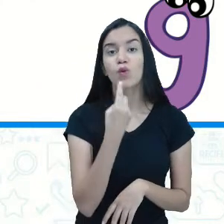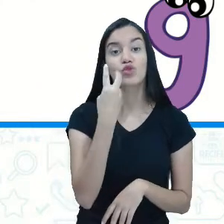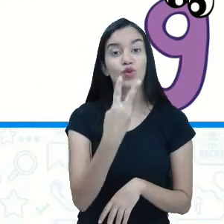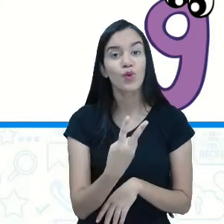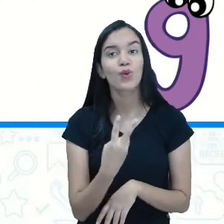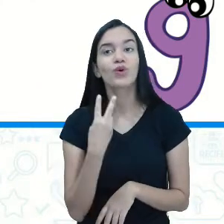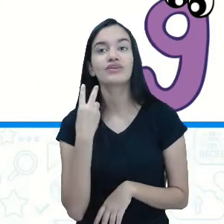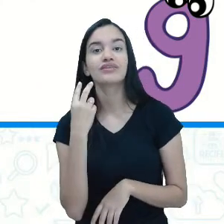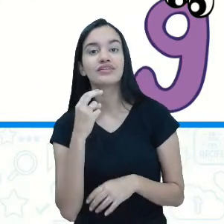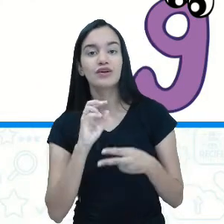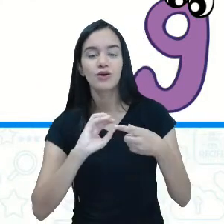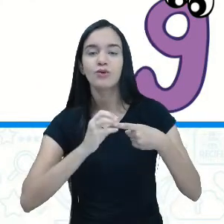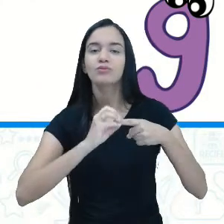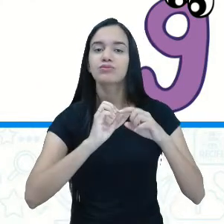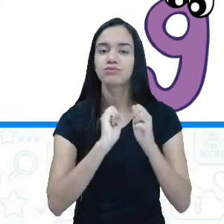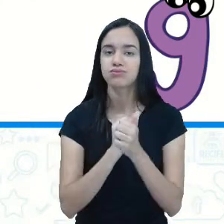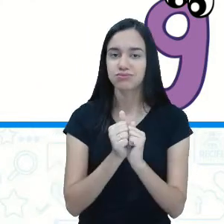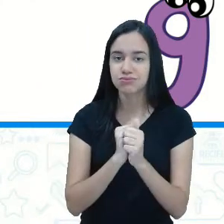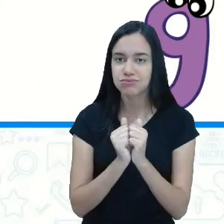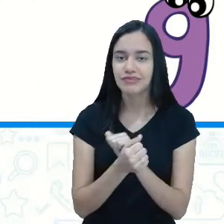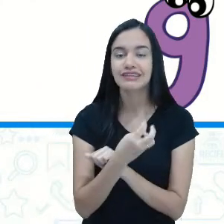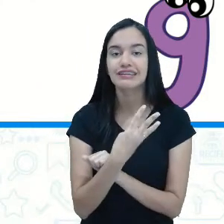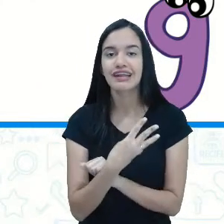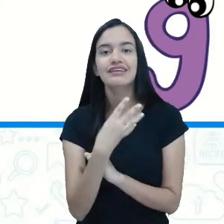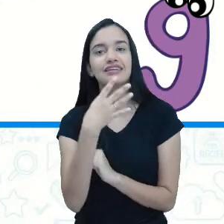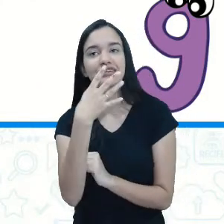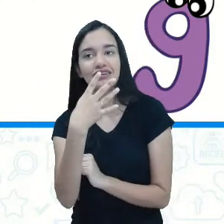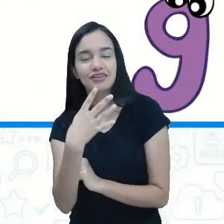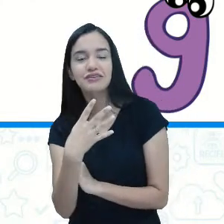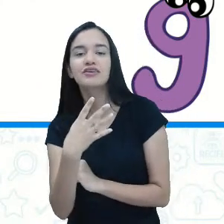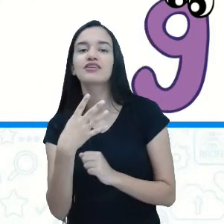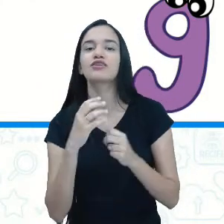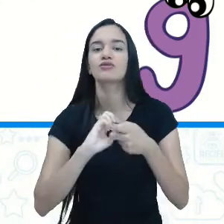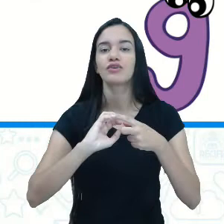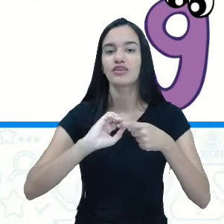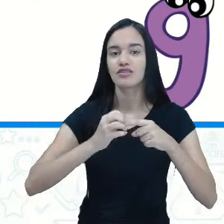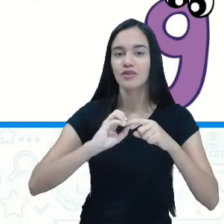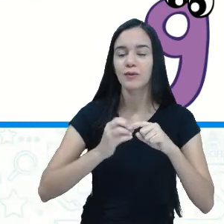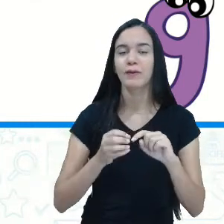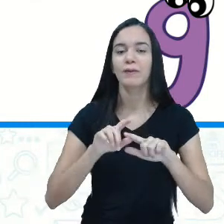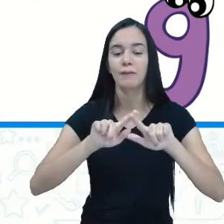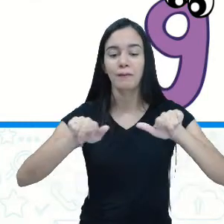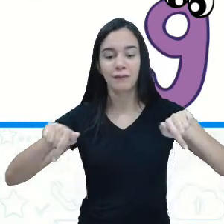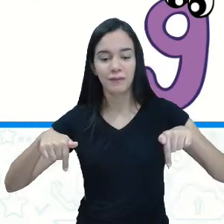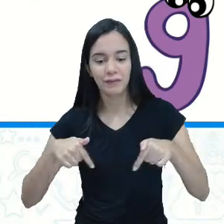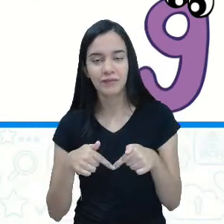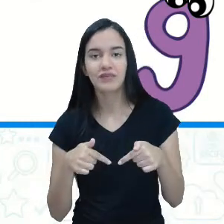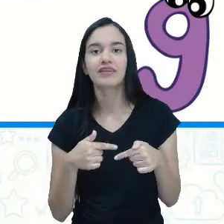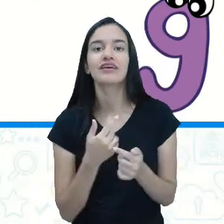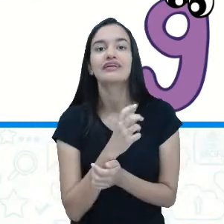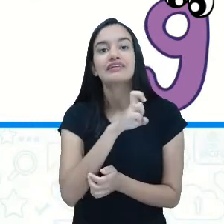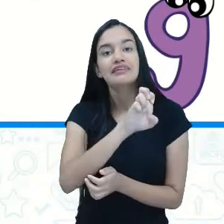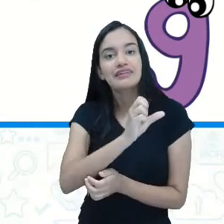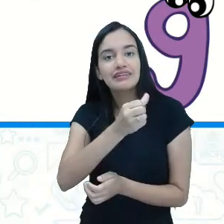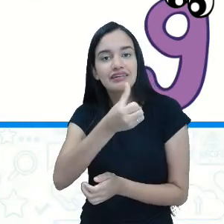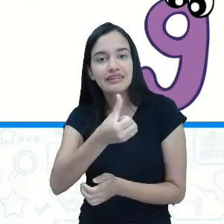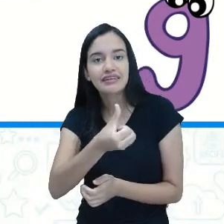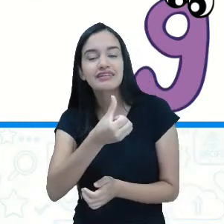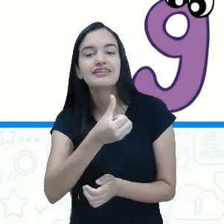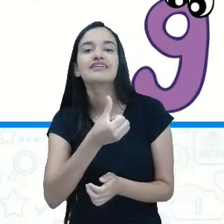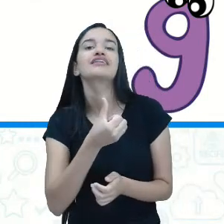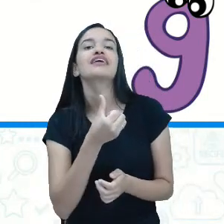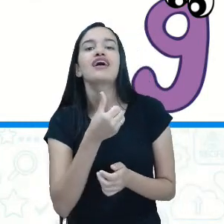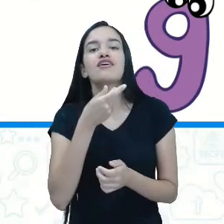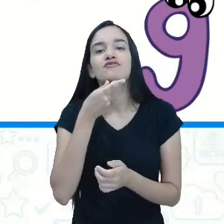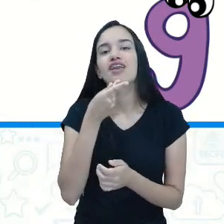Um, dois, feijão com arroz. Três, quatro, feijão no prato. Cinco, seis,